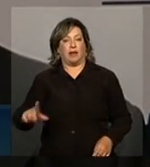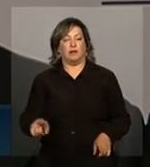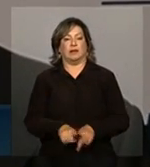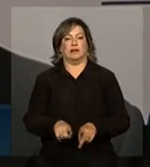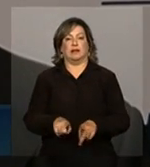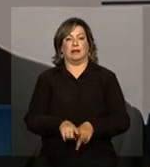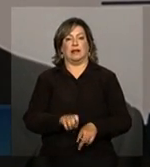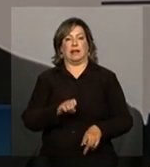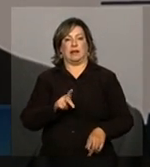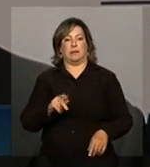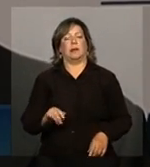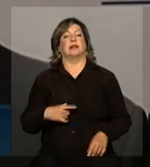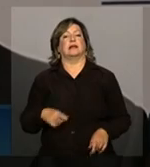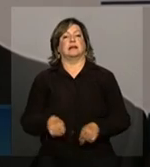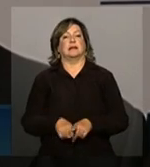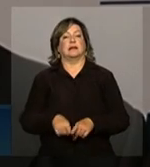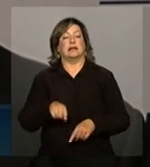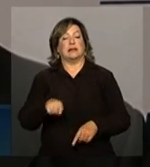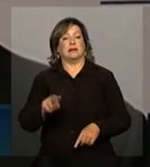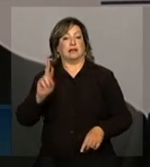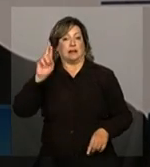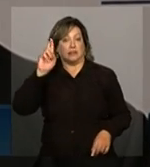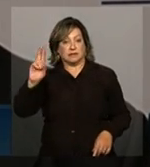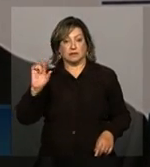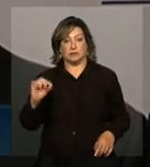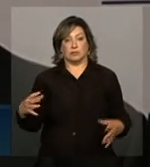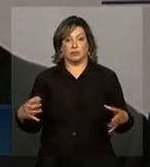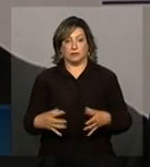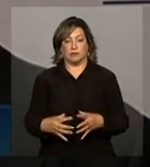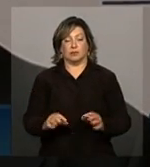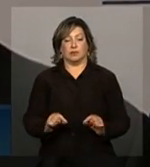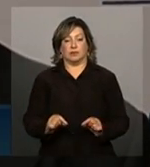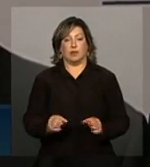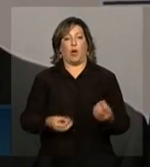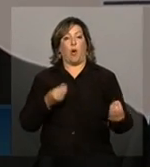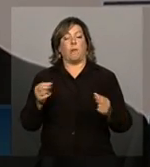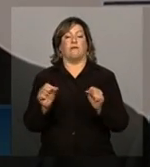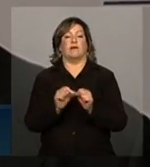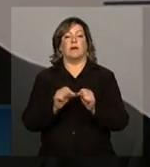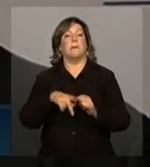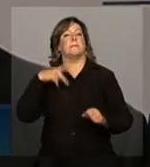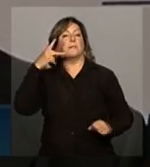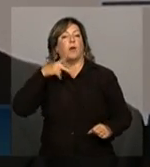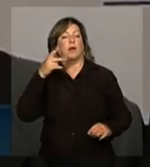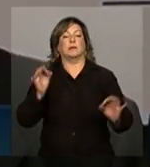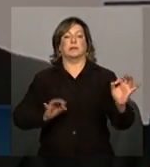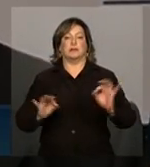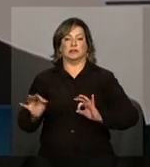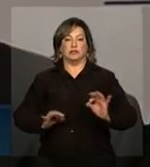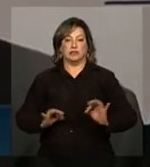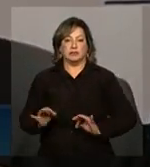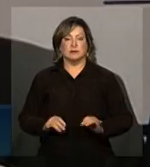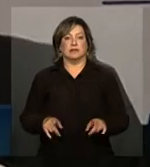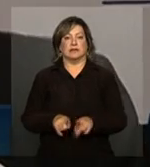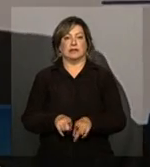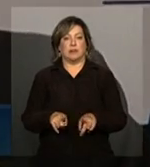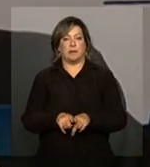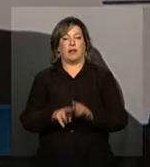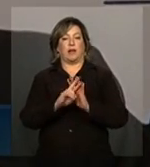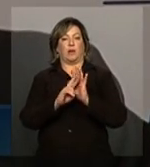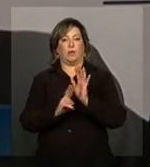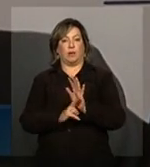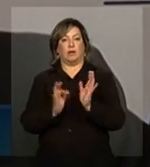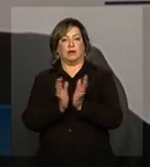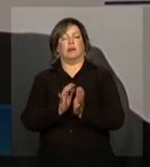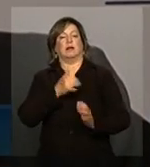EPE, que são os responsáveis pela condição da política, pelo planejamento e pela regulação do